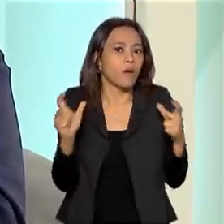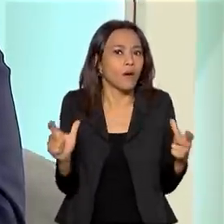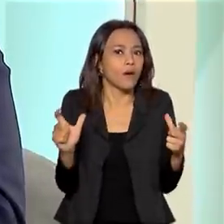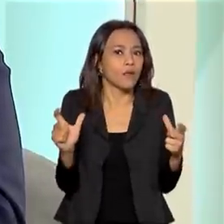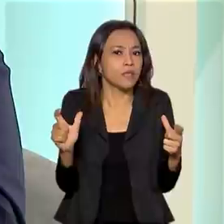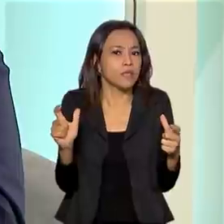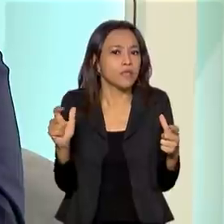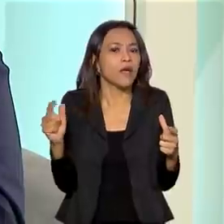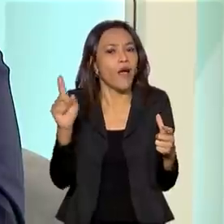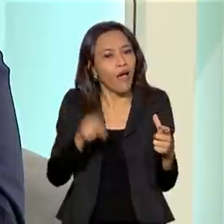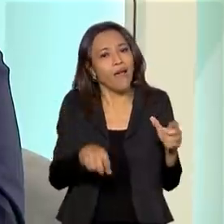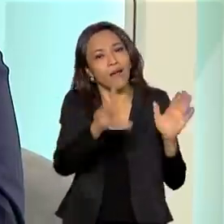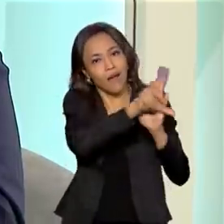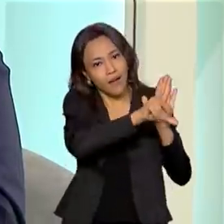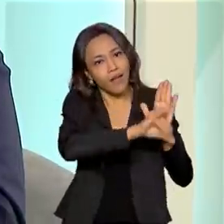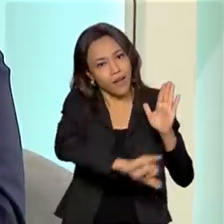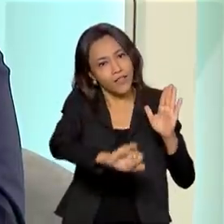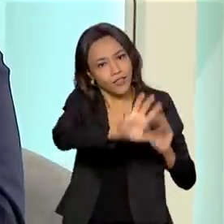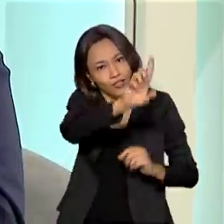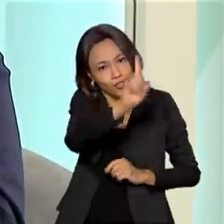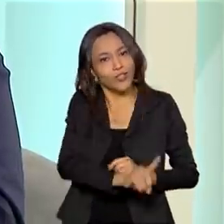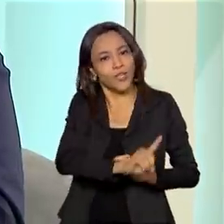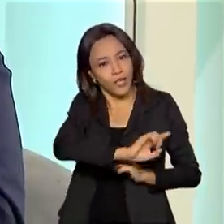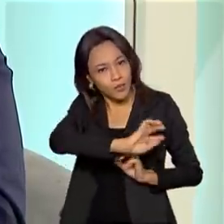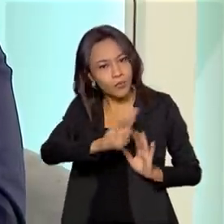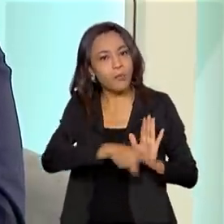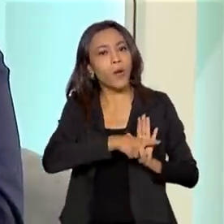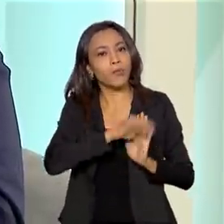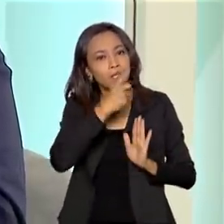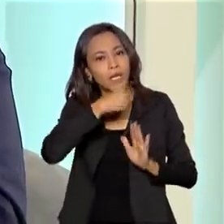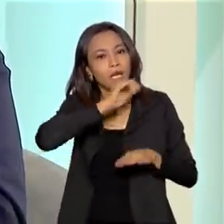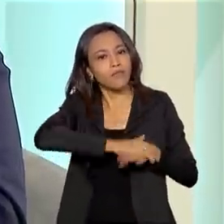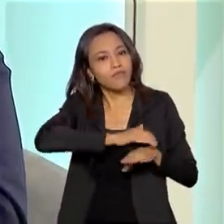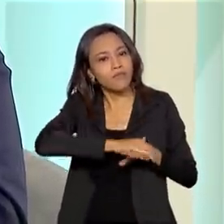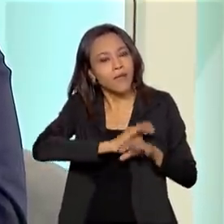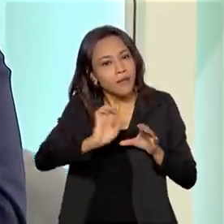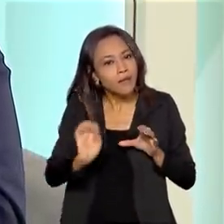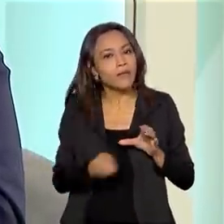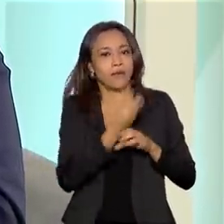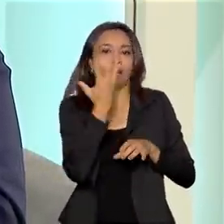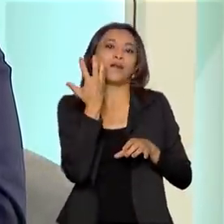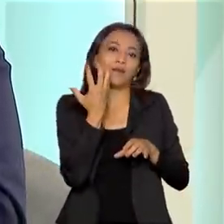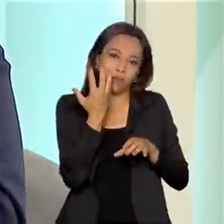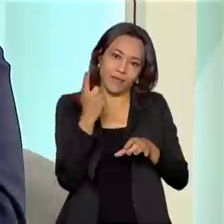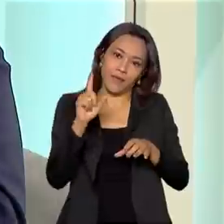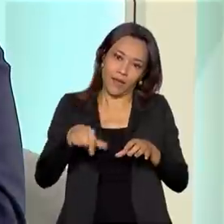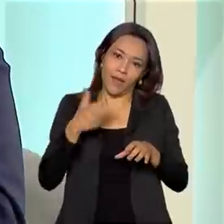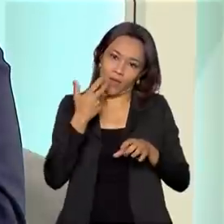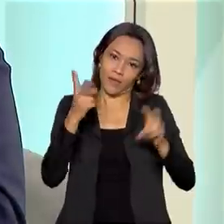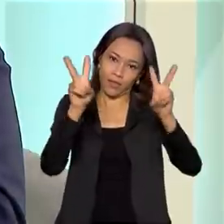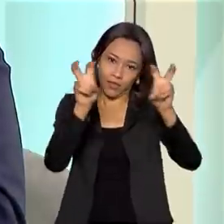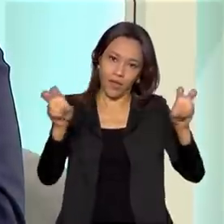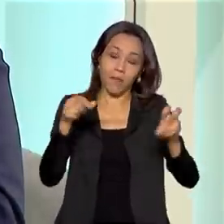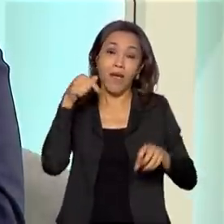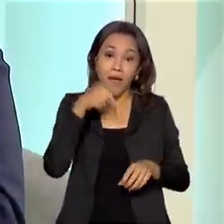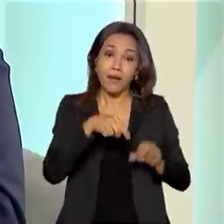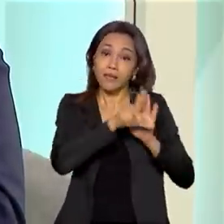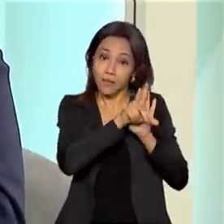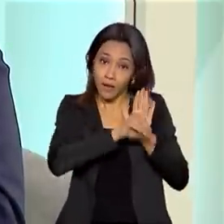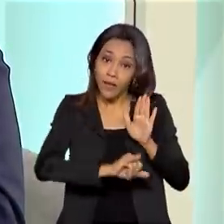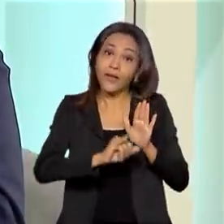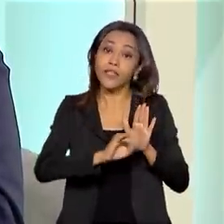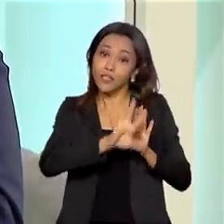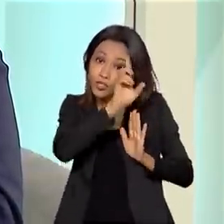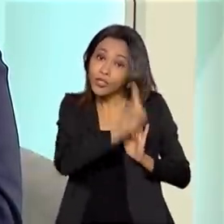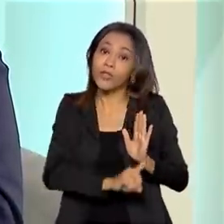própria legislação de direitos autorais, que é um dos temas que fatalmente nós abordaríamos aqui. A lei de direitos autorais no